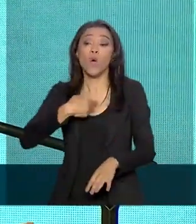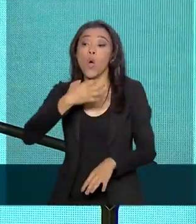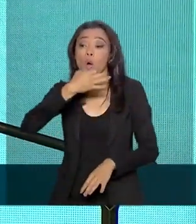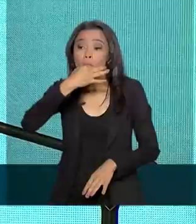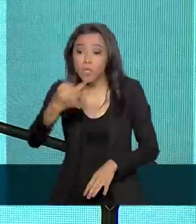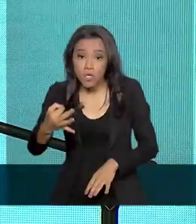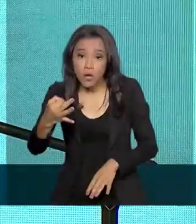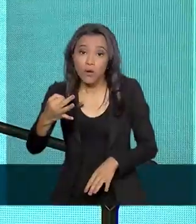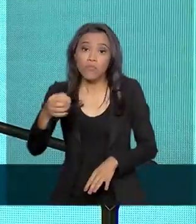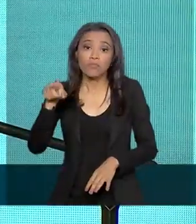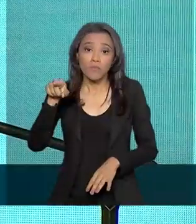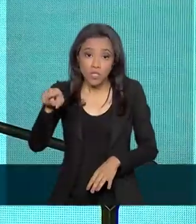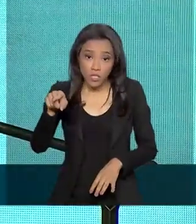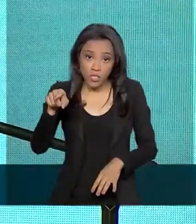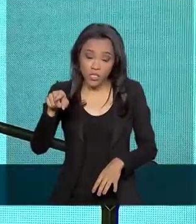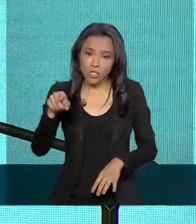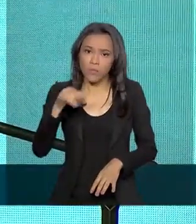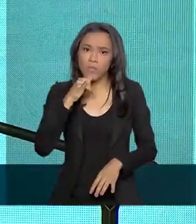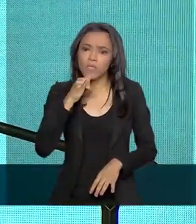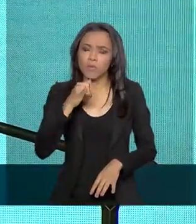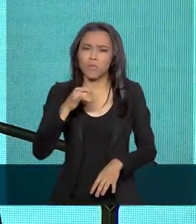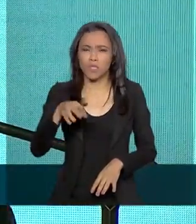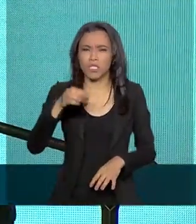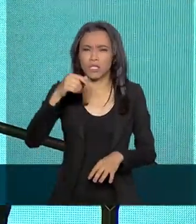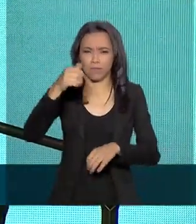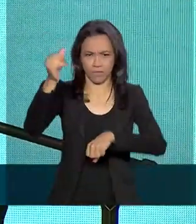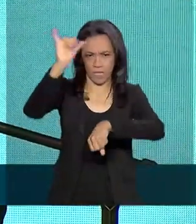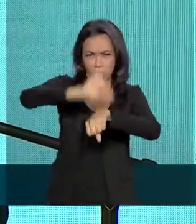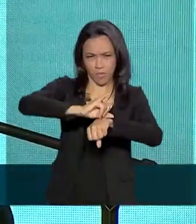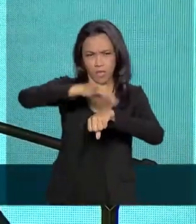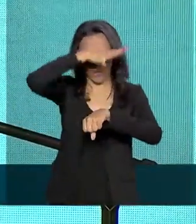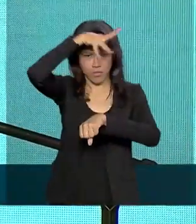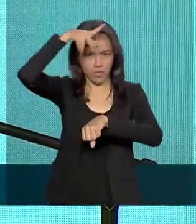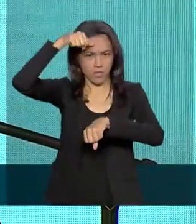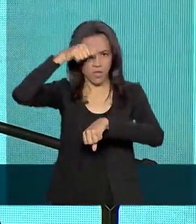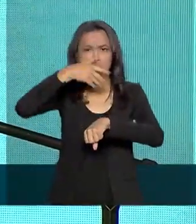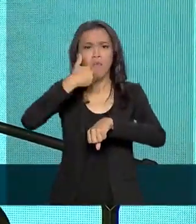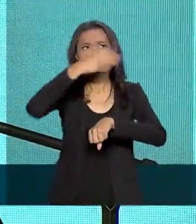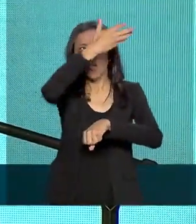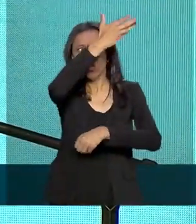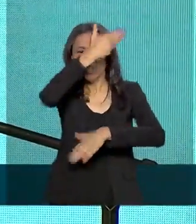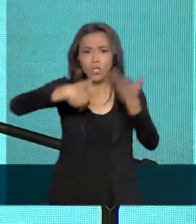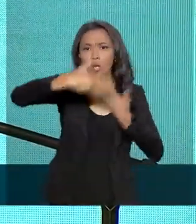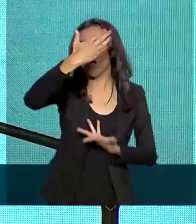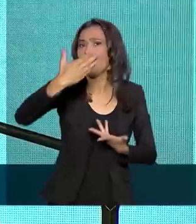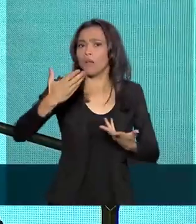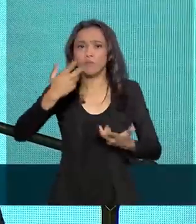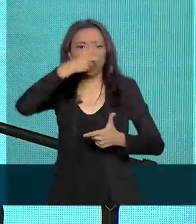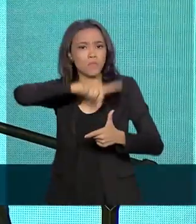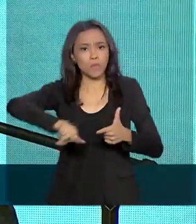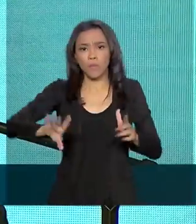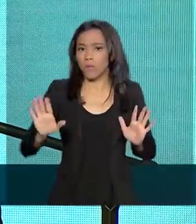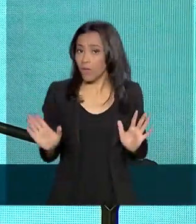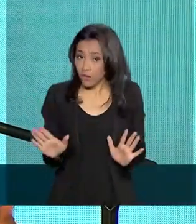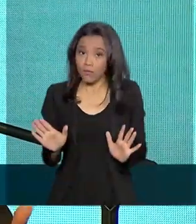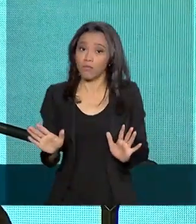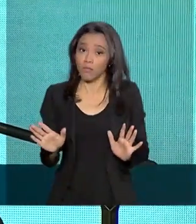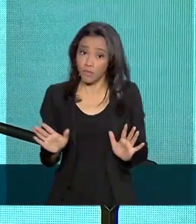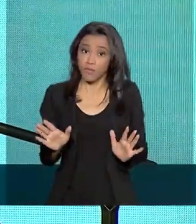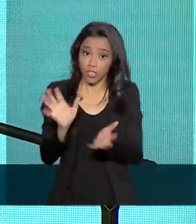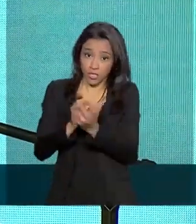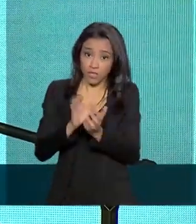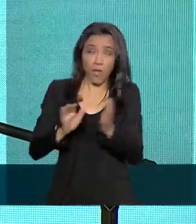Pegar o superintendente de Manaus. É melhor o que está em Recife. Sem problema nenhum. Mas é uma